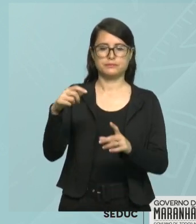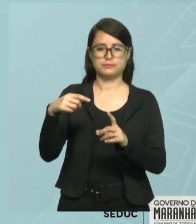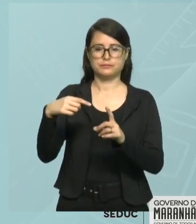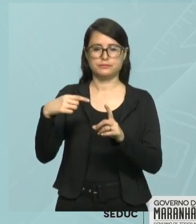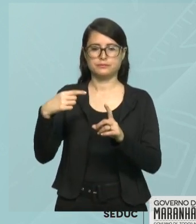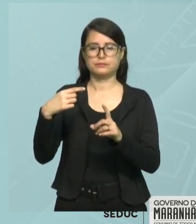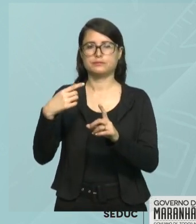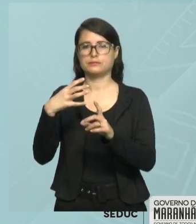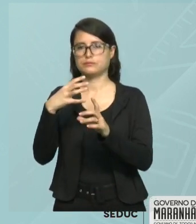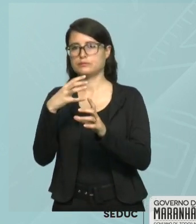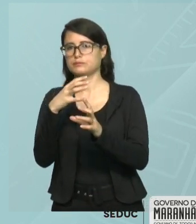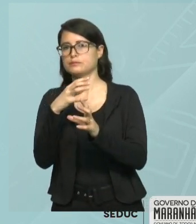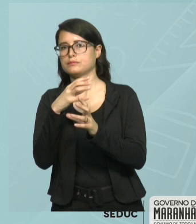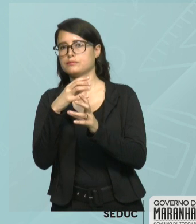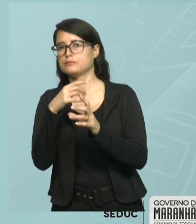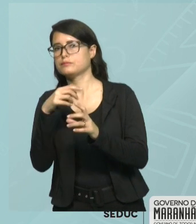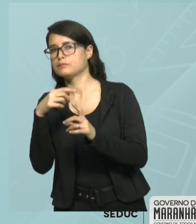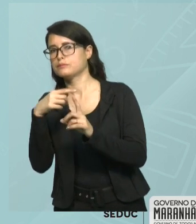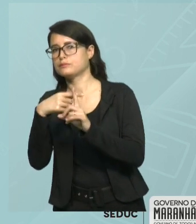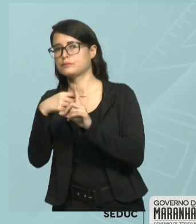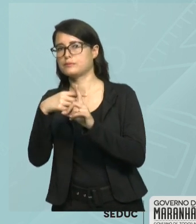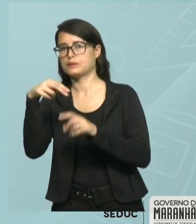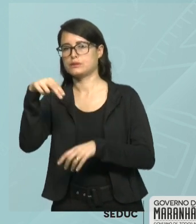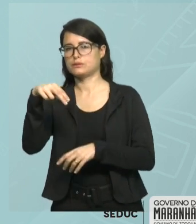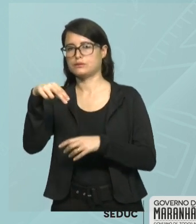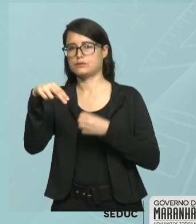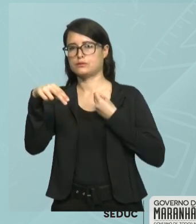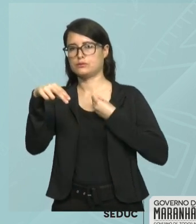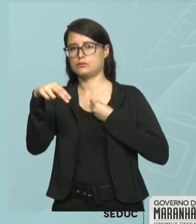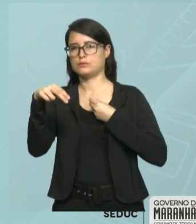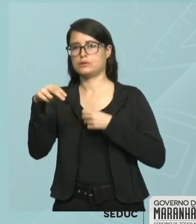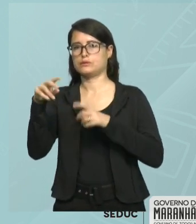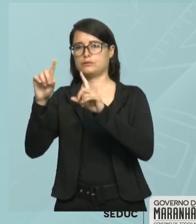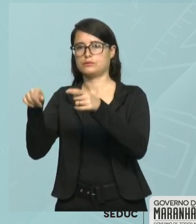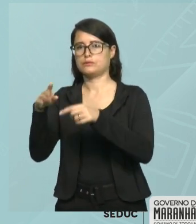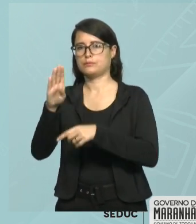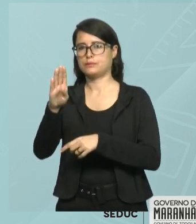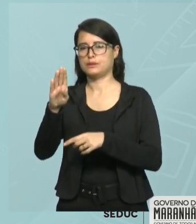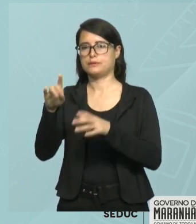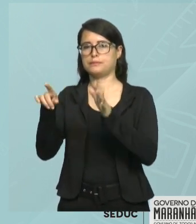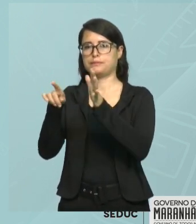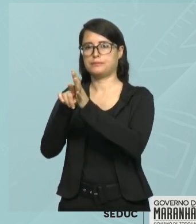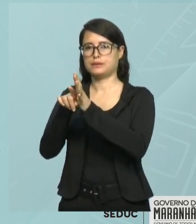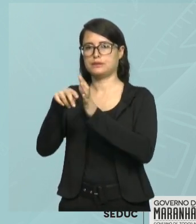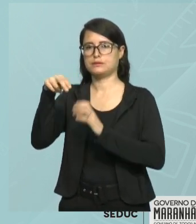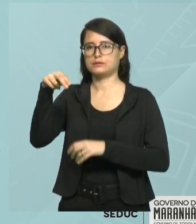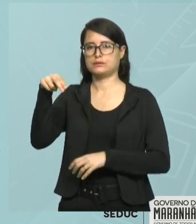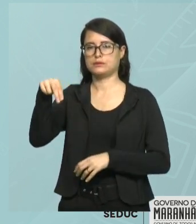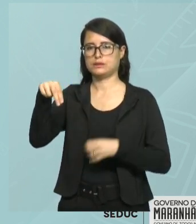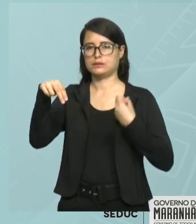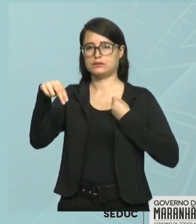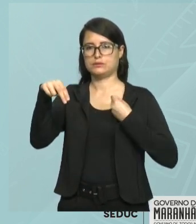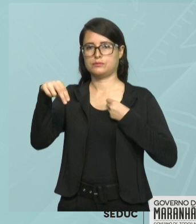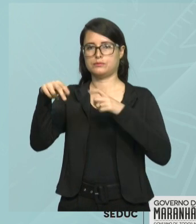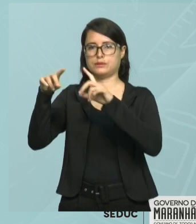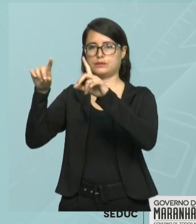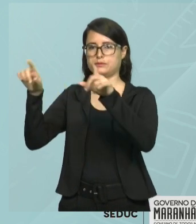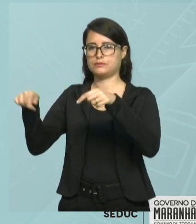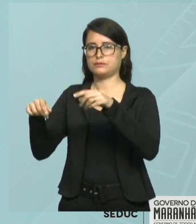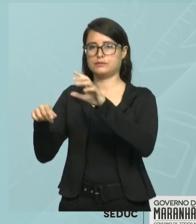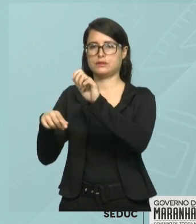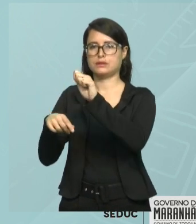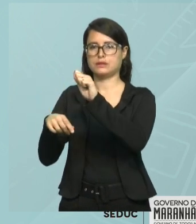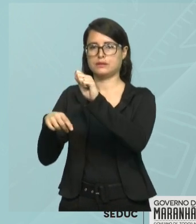do conjunto B subtraído pelo número de elementos da interseção B. Agora, pensa comigo. Tiago, o que é essa